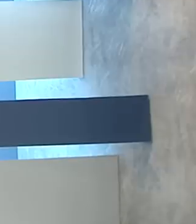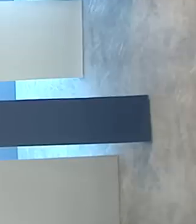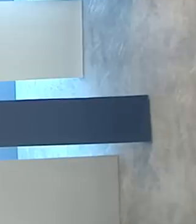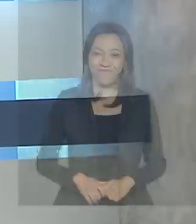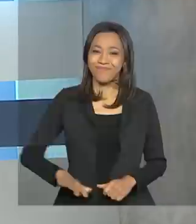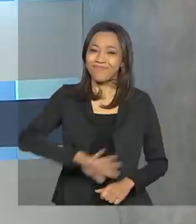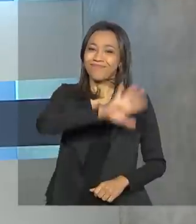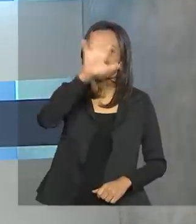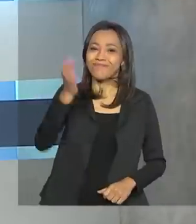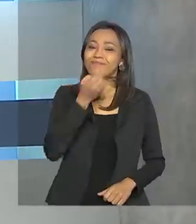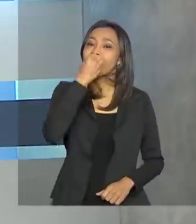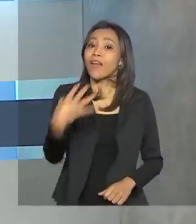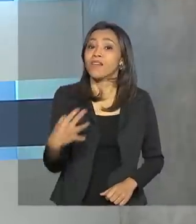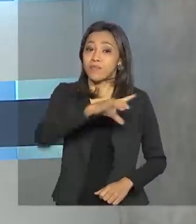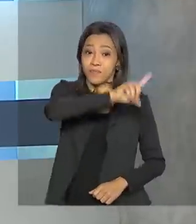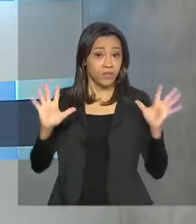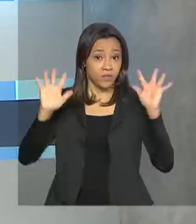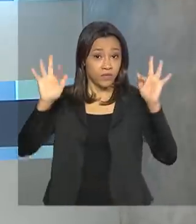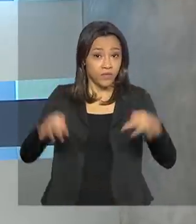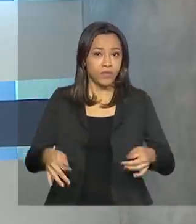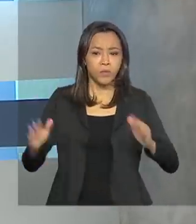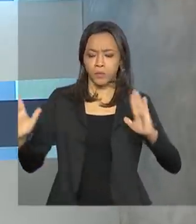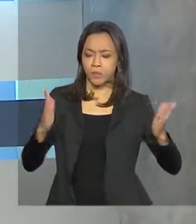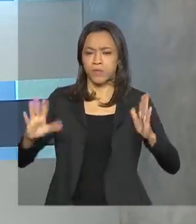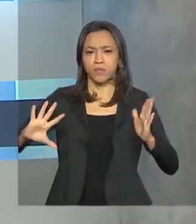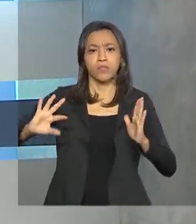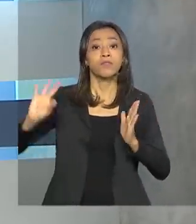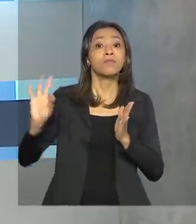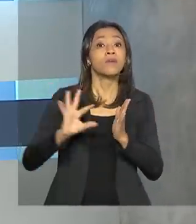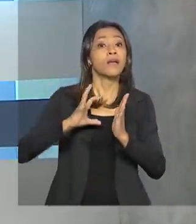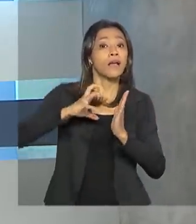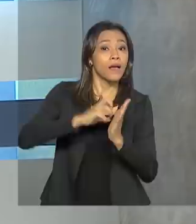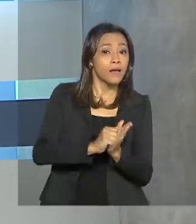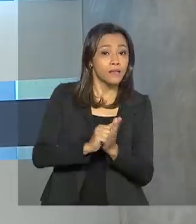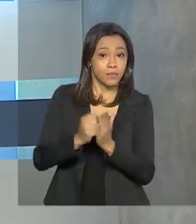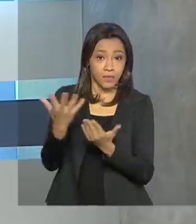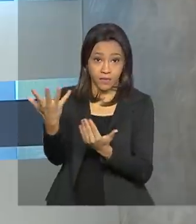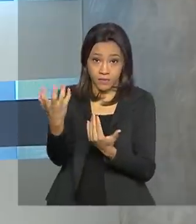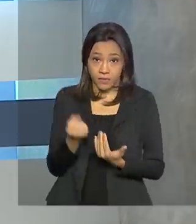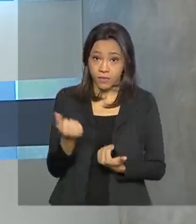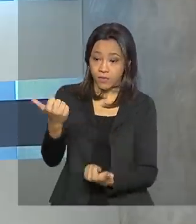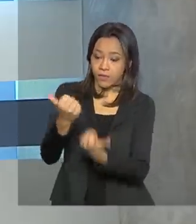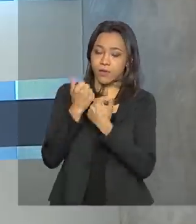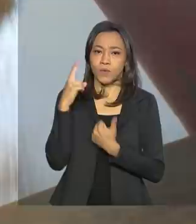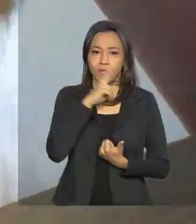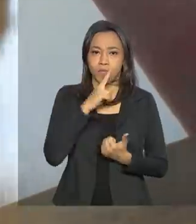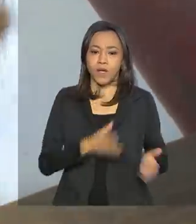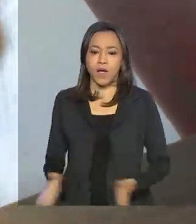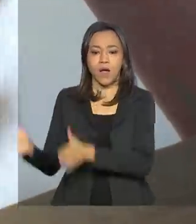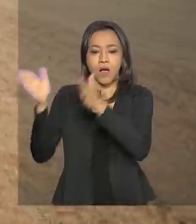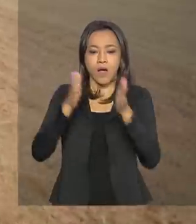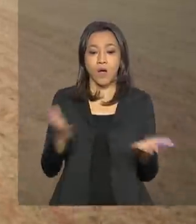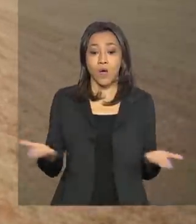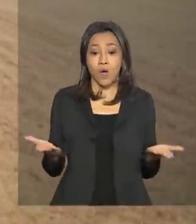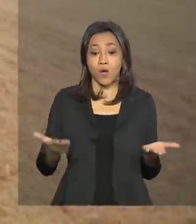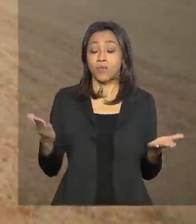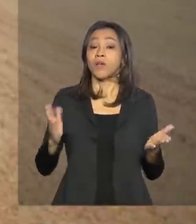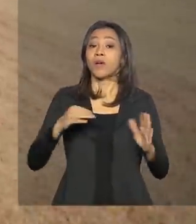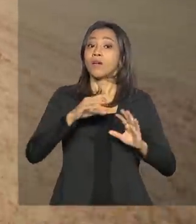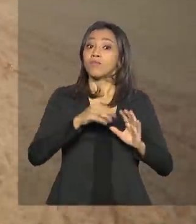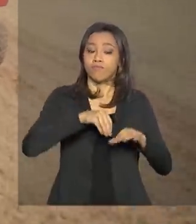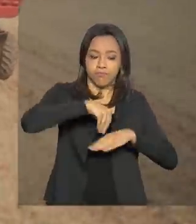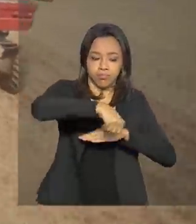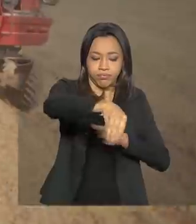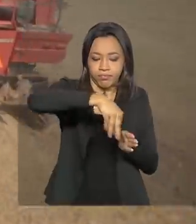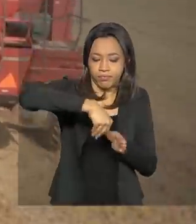Olá, muito bom dia! Termina hoje o oramento para receber o auxílio emergencial. Começa a safra 2020-2021.